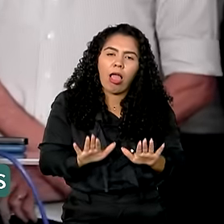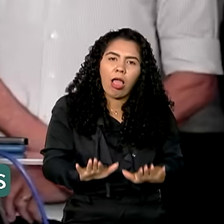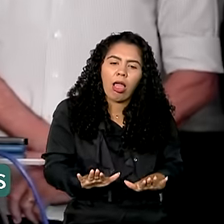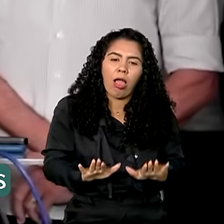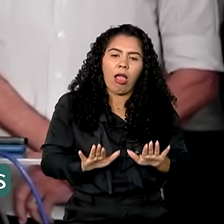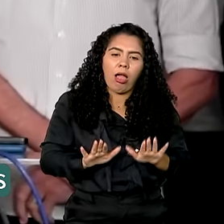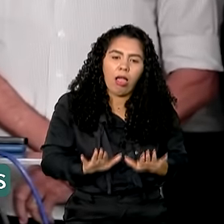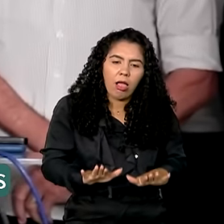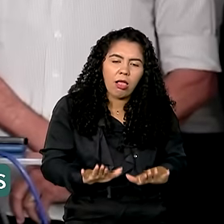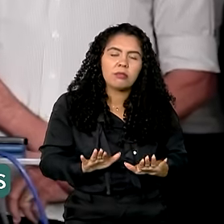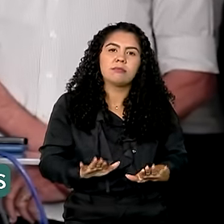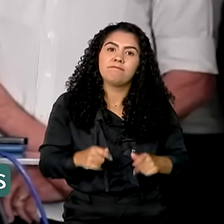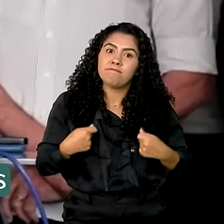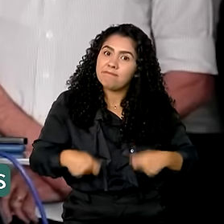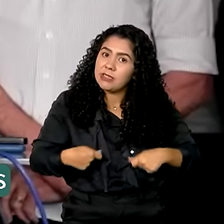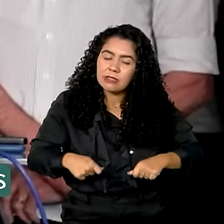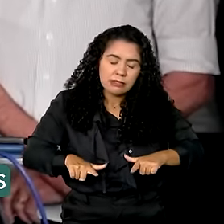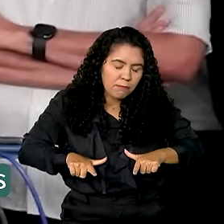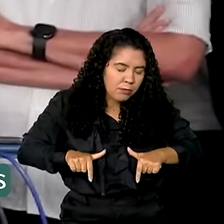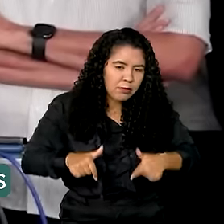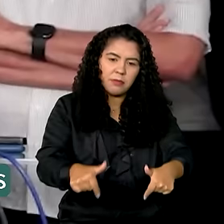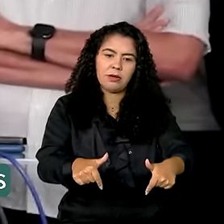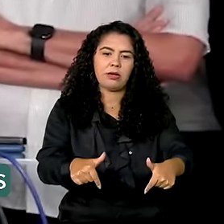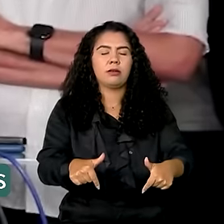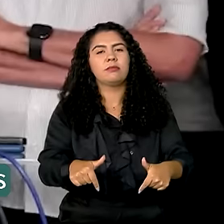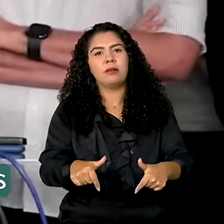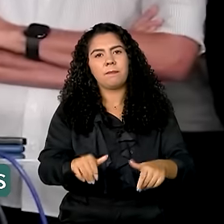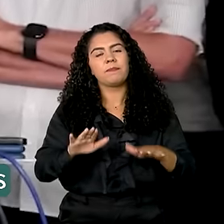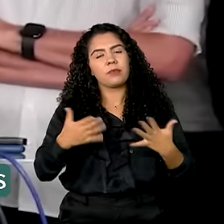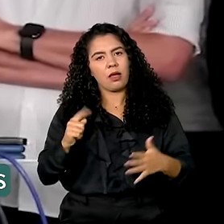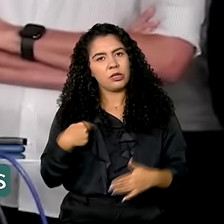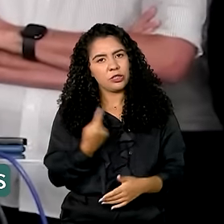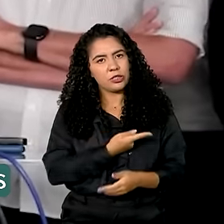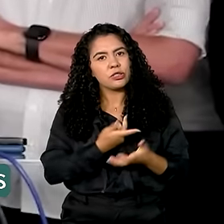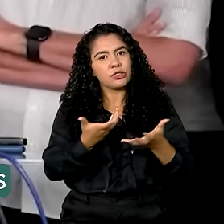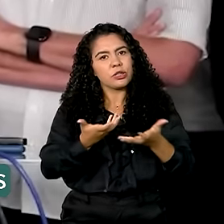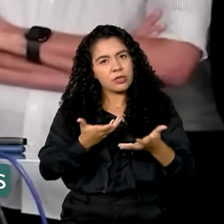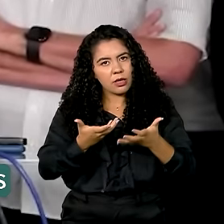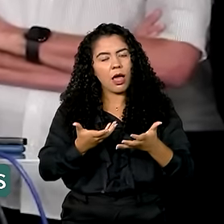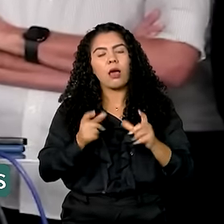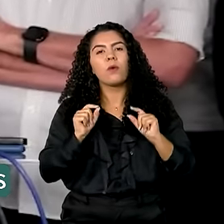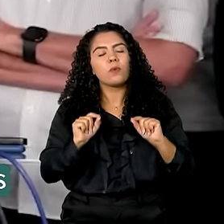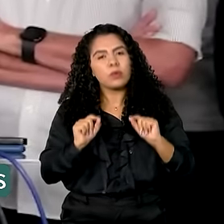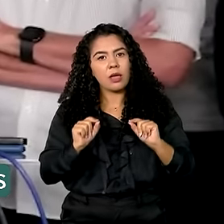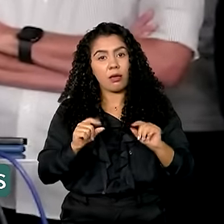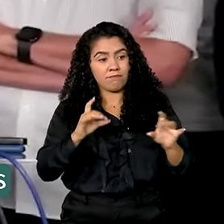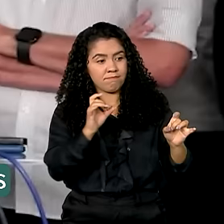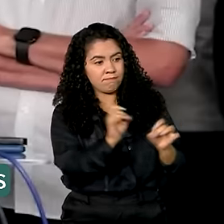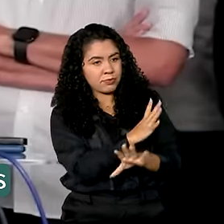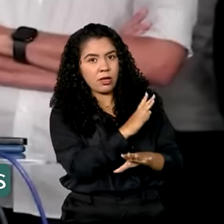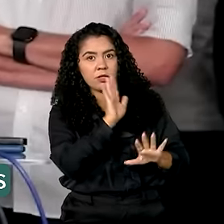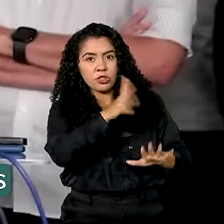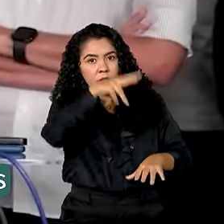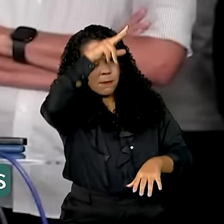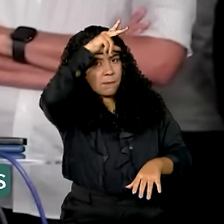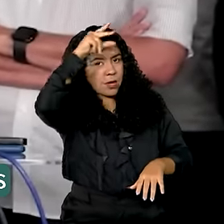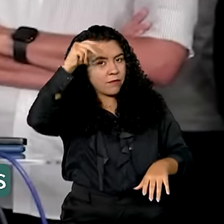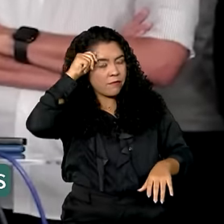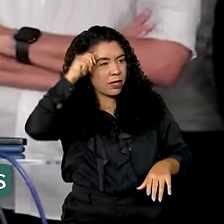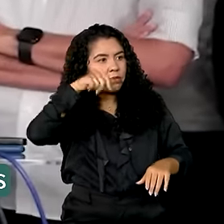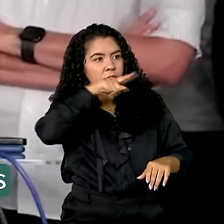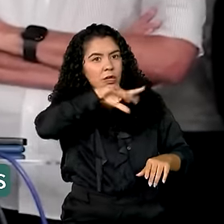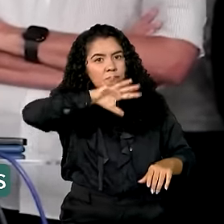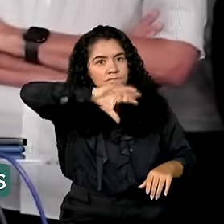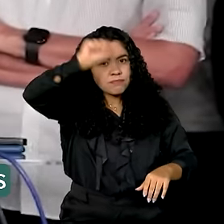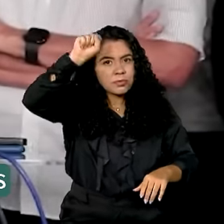obras executadas pelo governo federal e do governo do estado. Então nós queremos agora, passada a eleição, pedir que os prefeitos eleitos e os reeleitos,